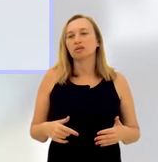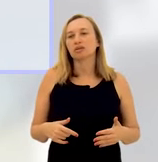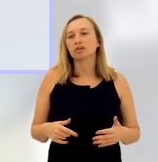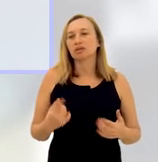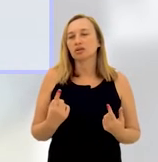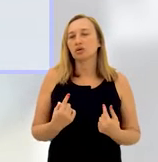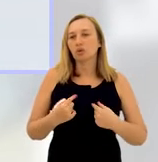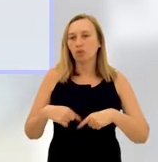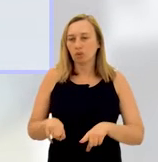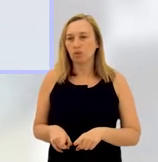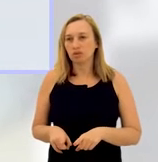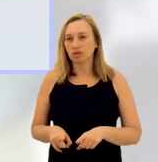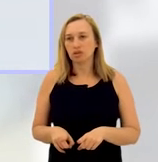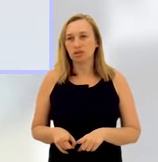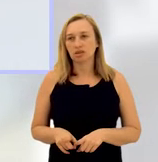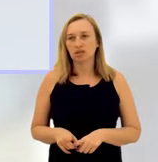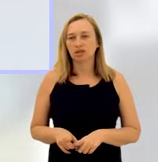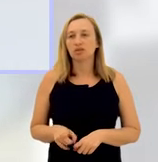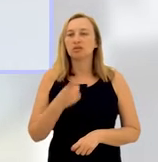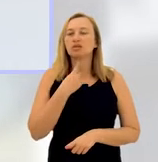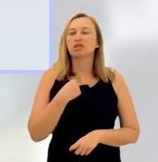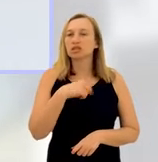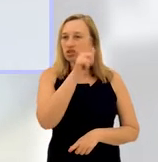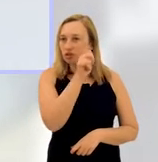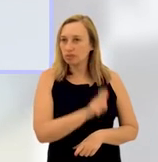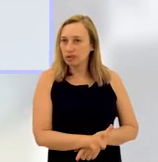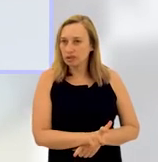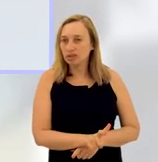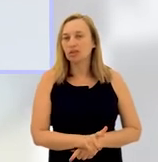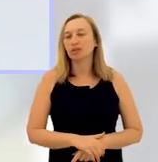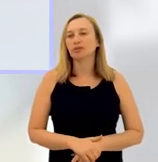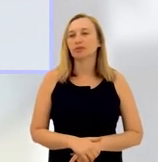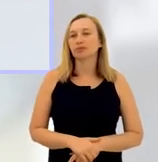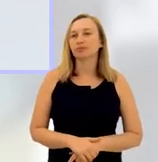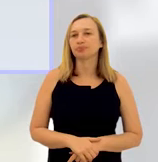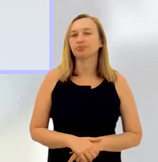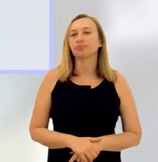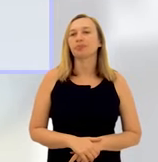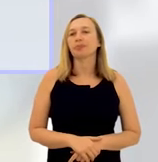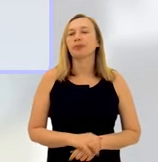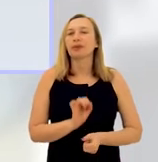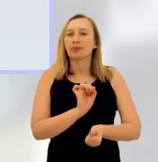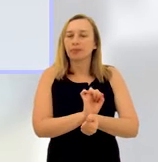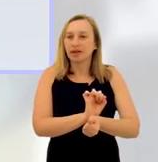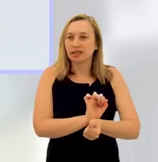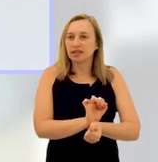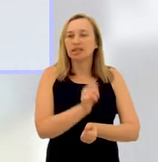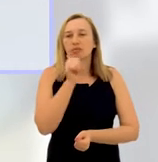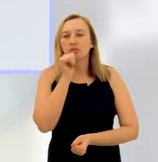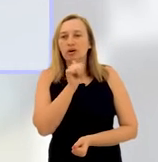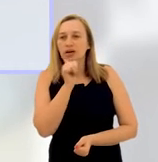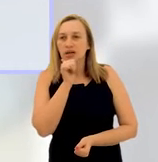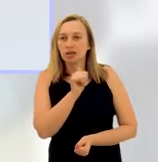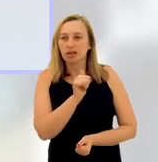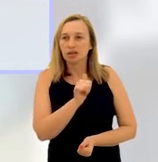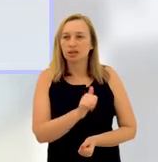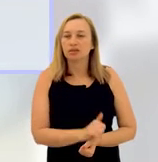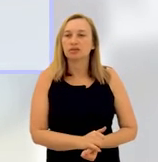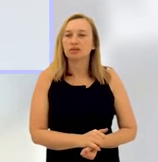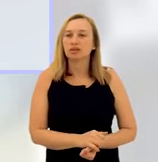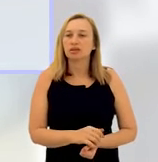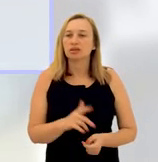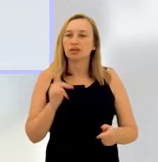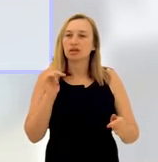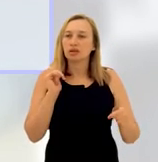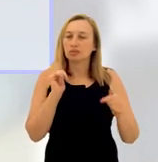em descompasso com a vontade da mulher, ferindo a sua liberdade, ferindo a sua